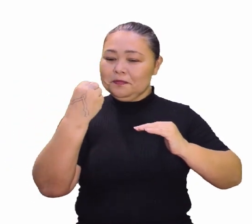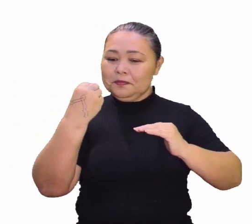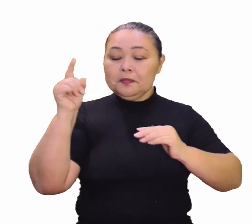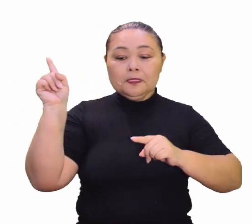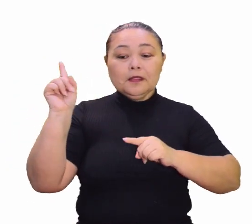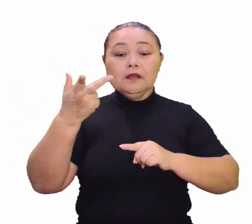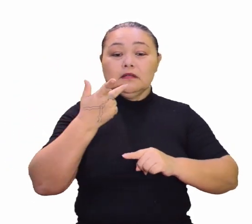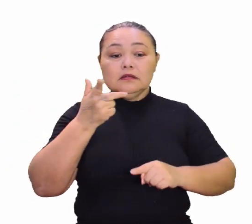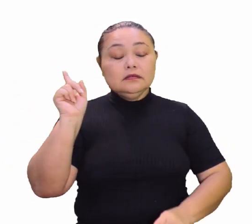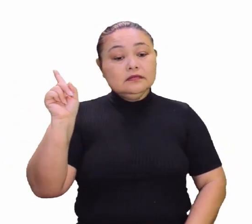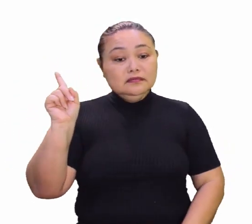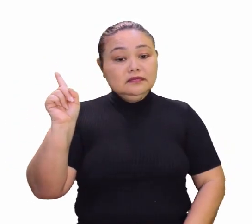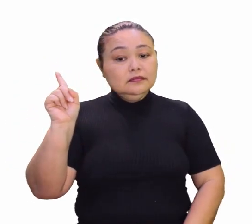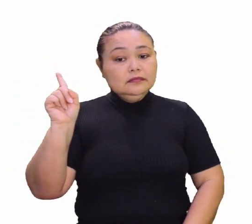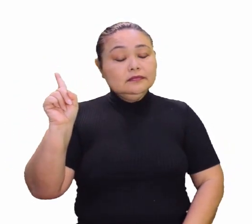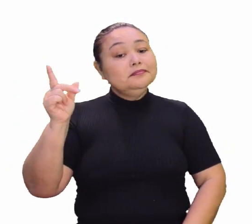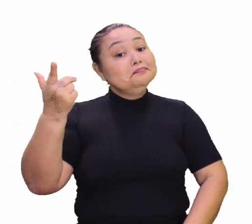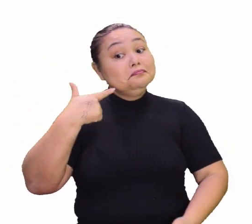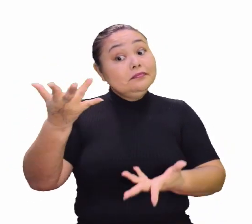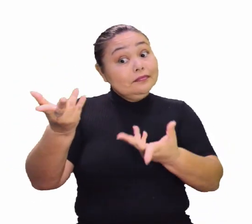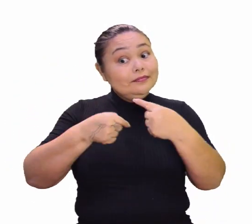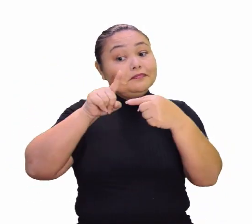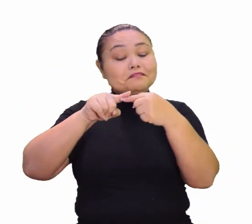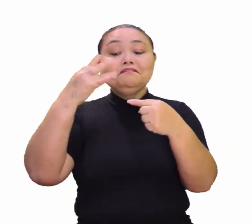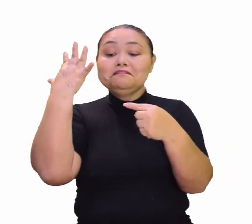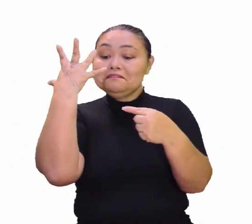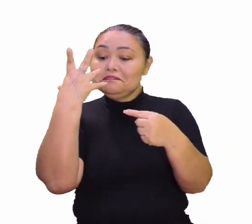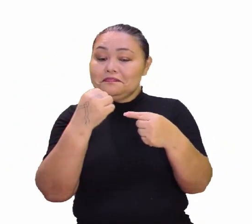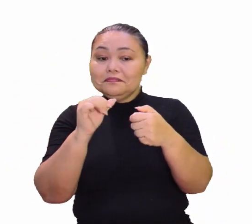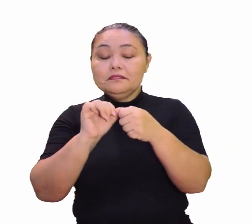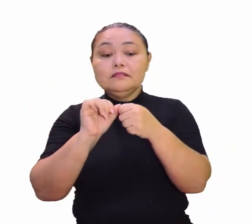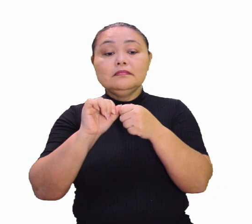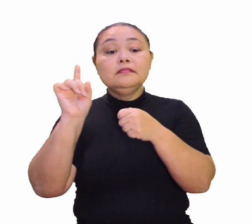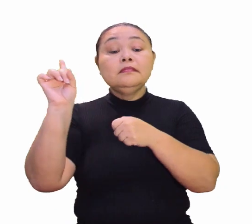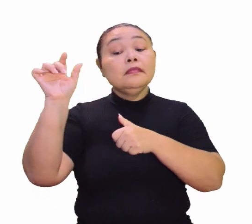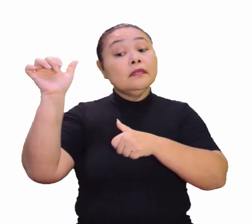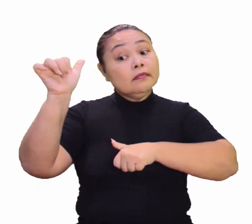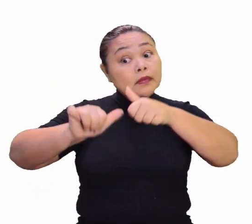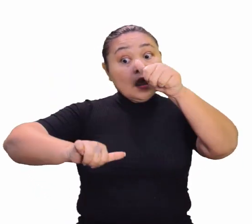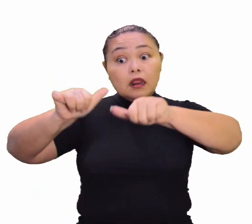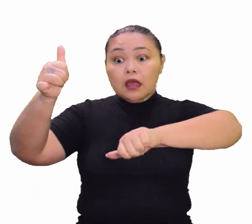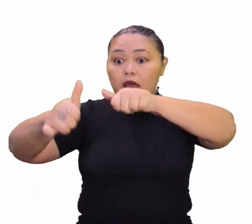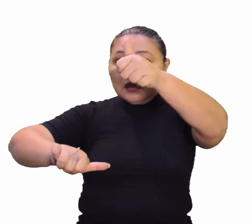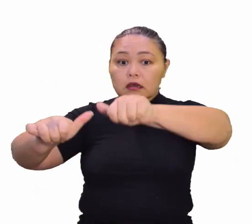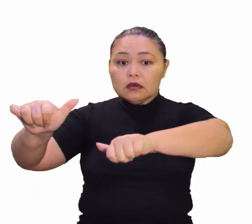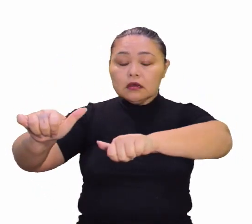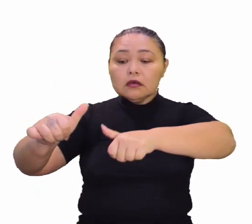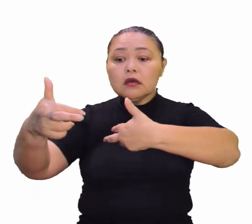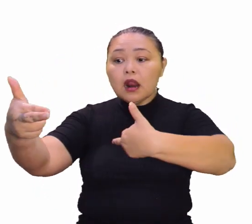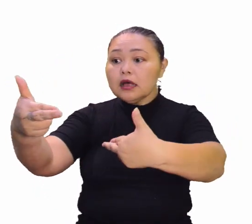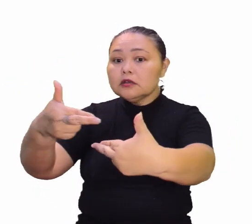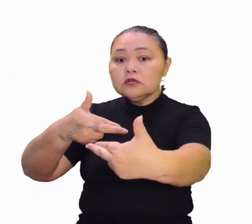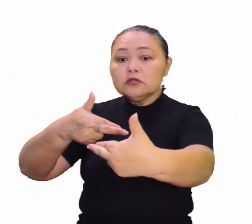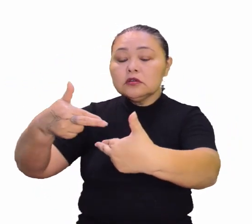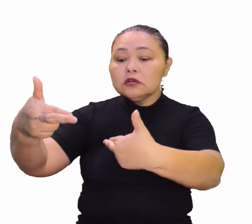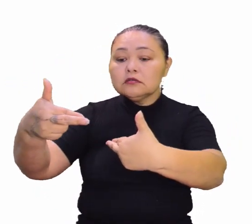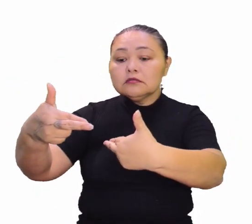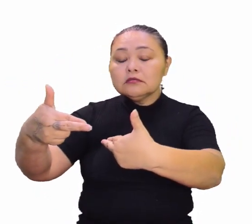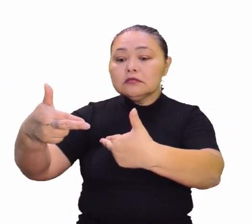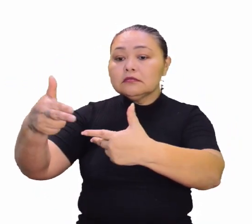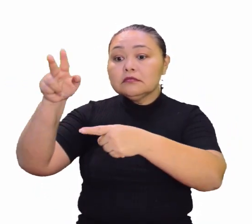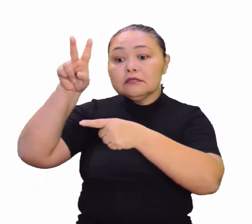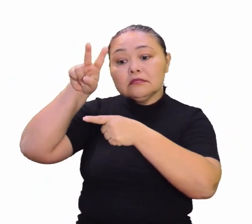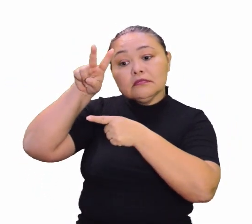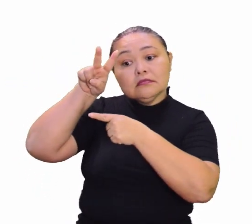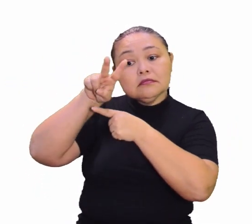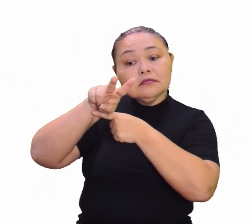falar um pouco sobre isso, Rogério? Olha só. Bora. A sensibilidade está muito bonita. Com certeza. Olha só. Avaliar as relações